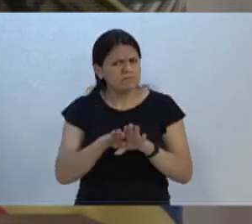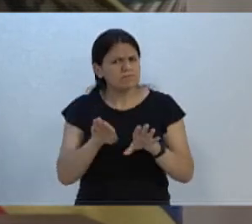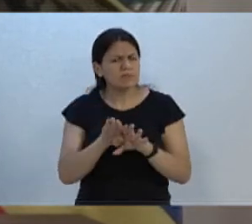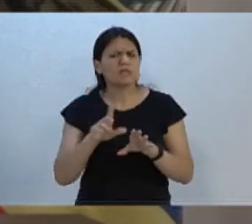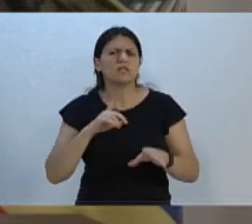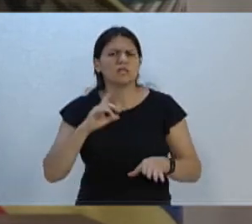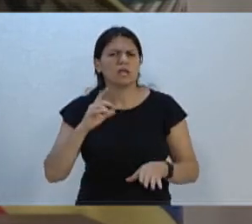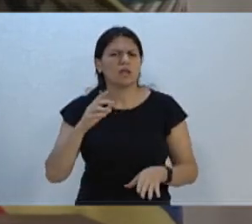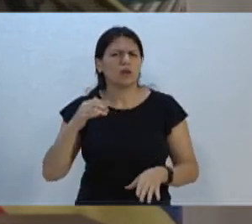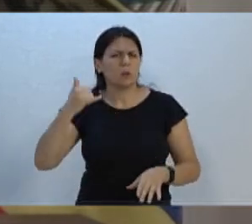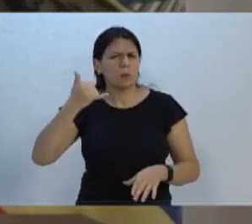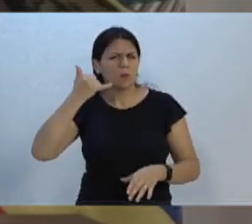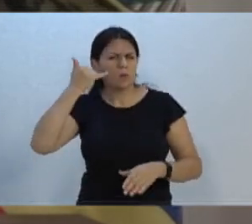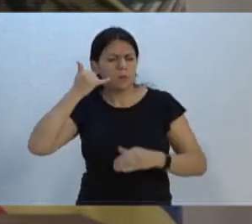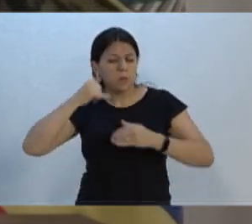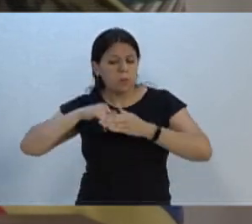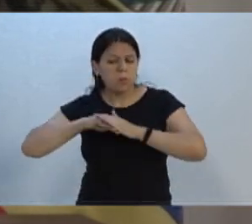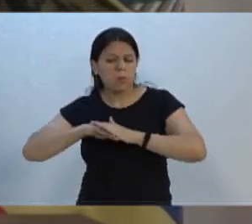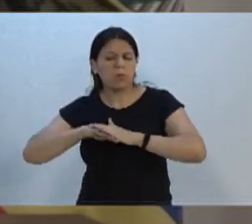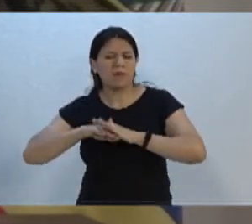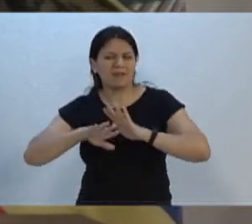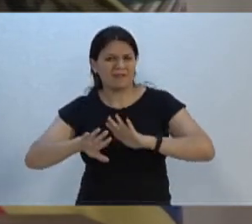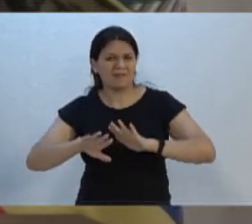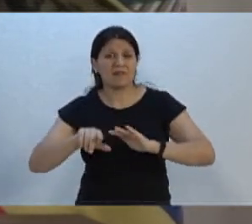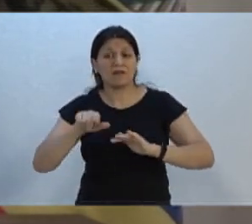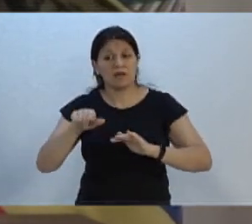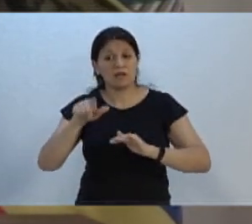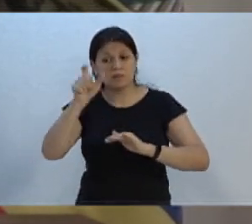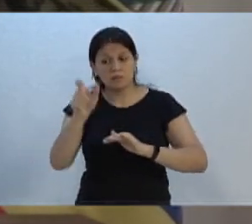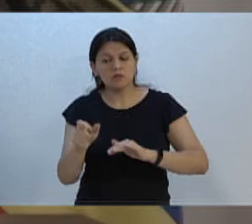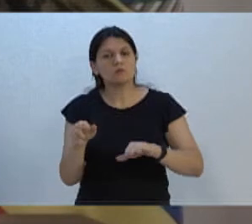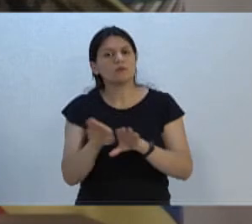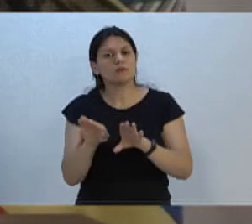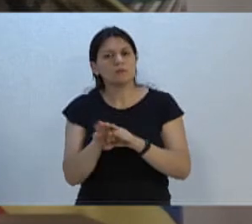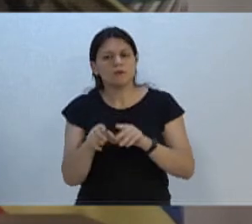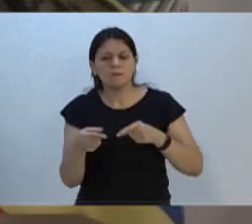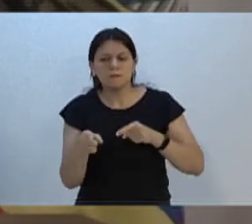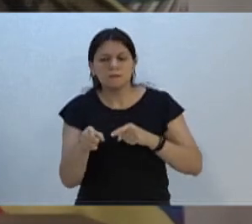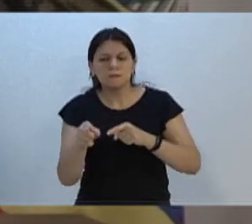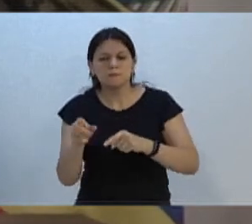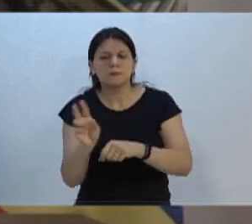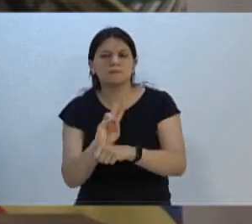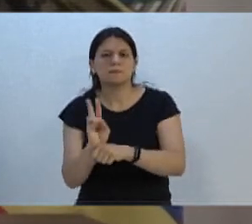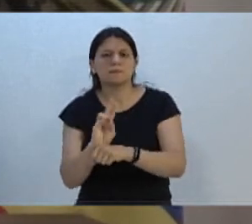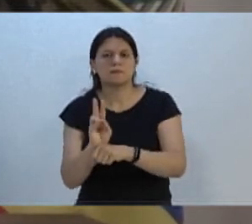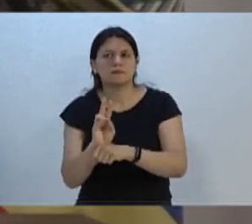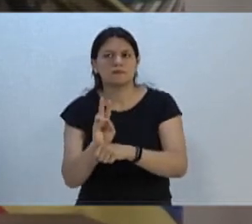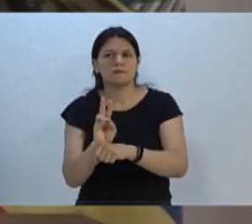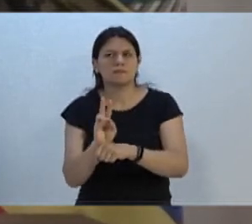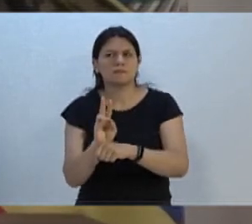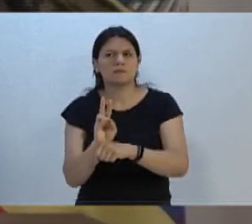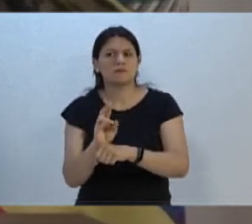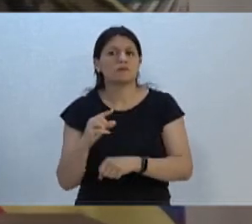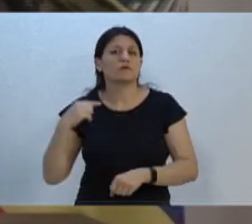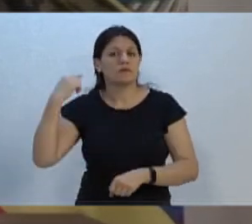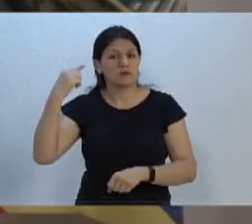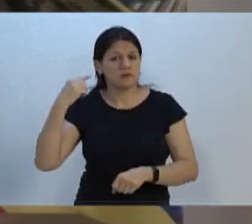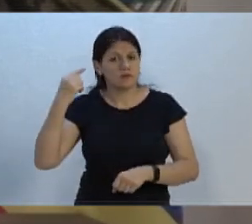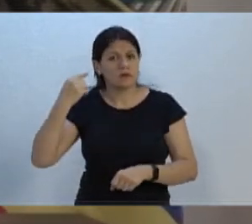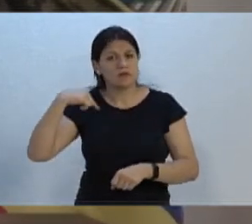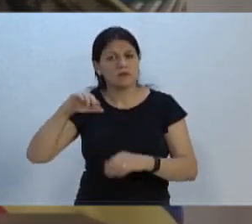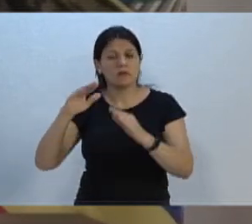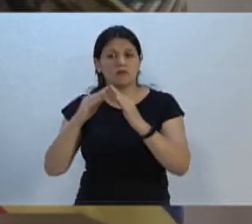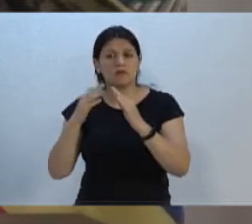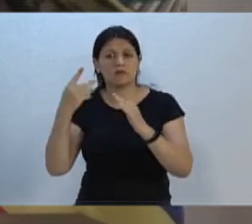gravação, esse cidadão também foi perseguido pelo setor de fiscalização, foi advogado na casa do cidadão para tentar